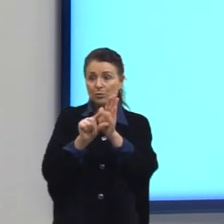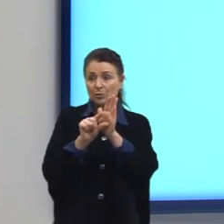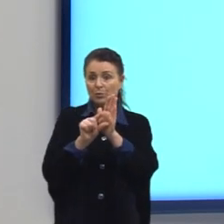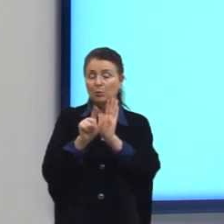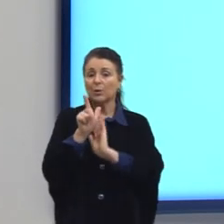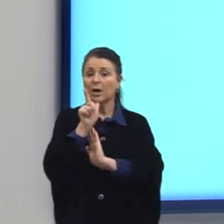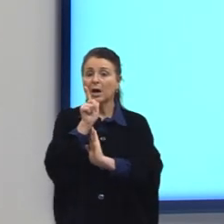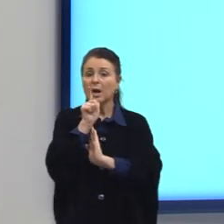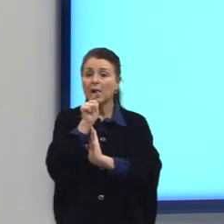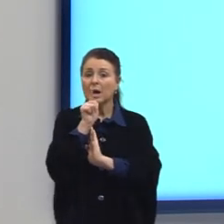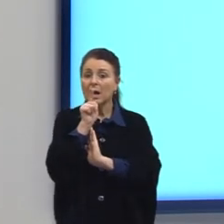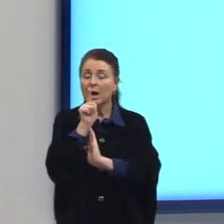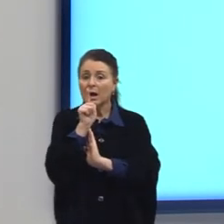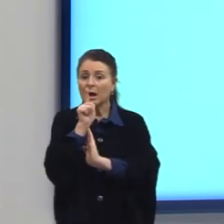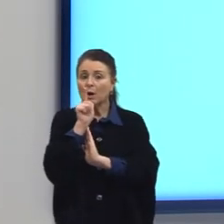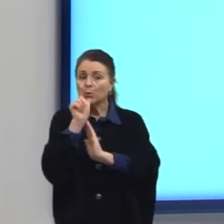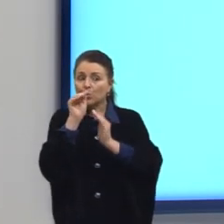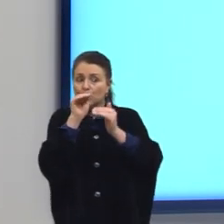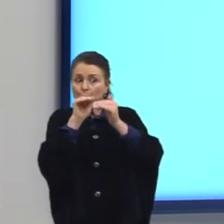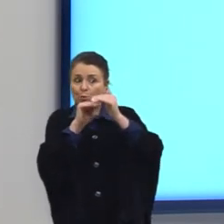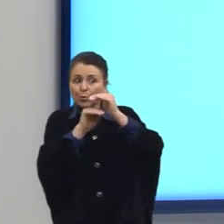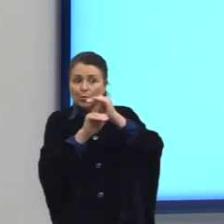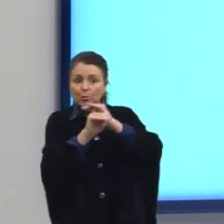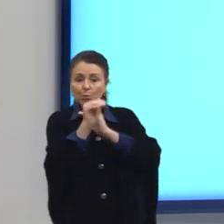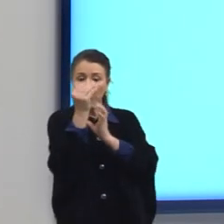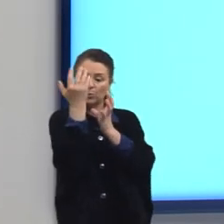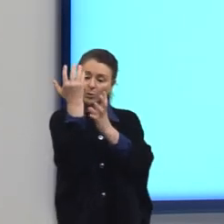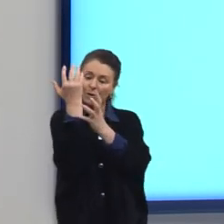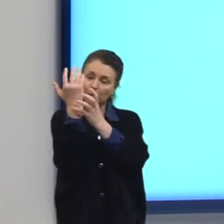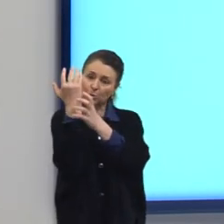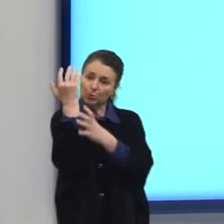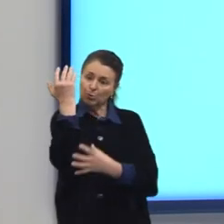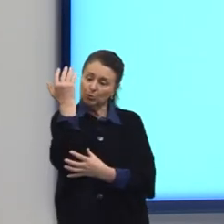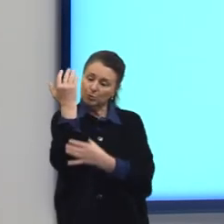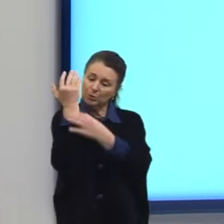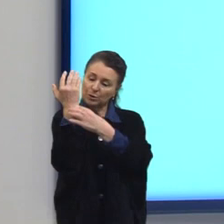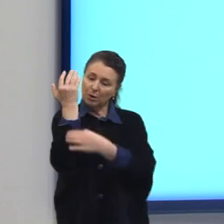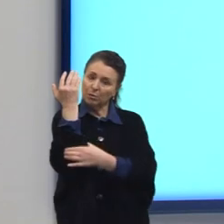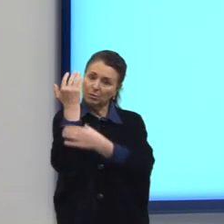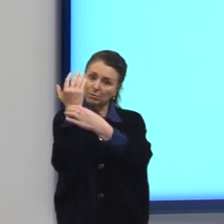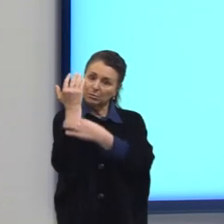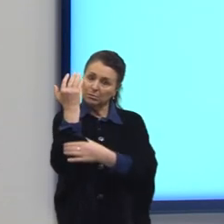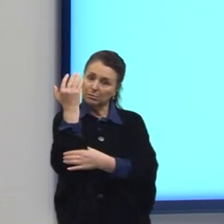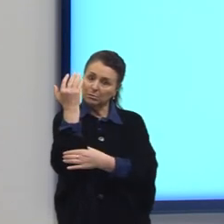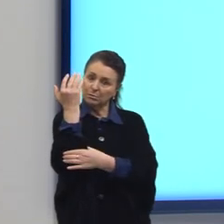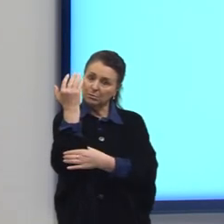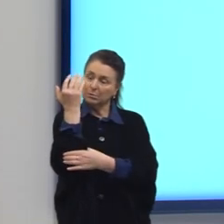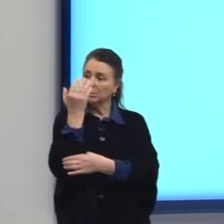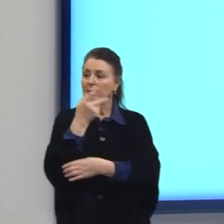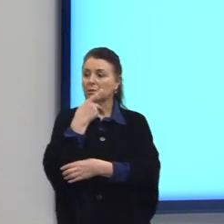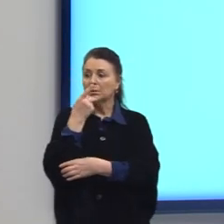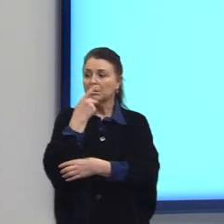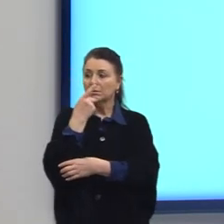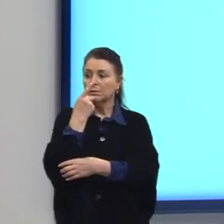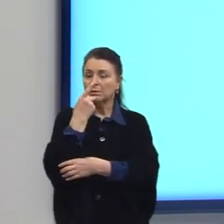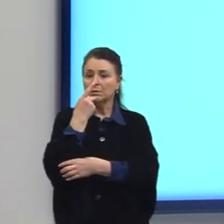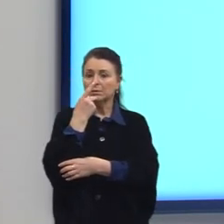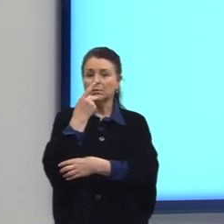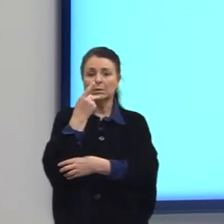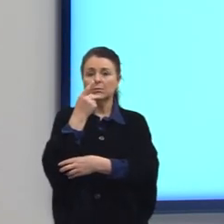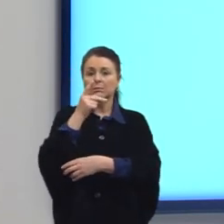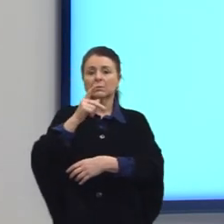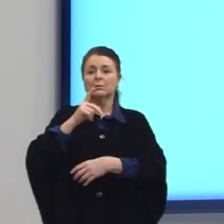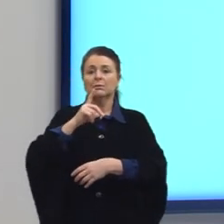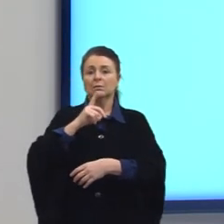de água armazenada nos caules? Não, a gente não está falando de água armazenada nos caules, né? A gente está falando de